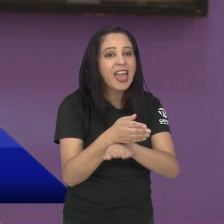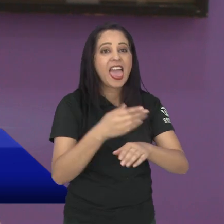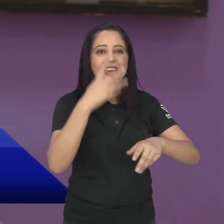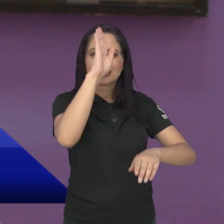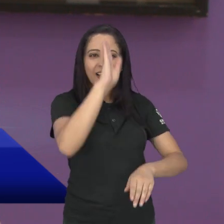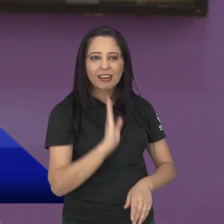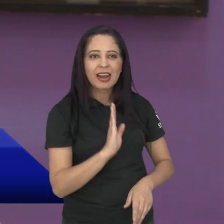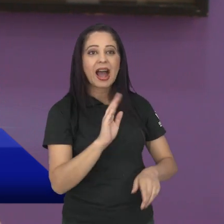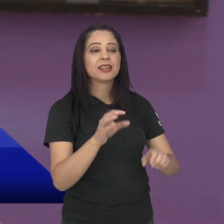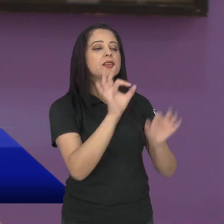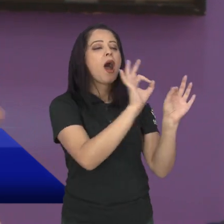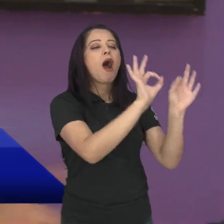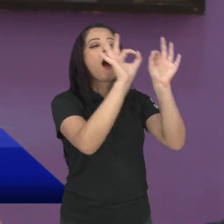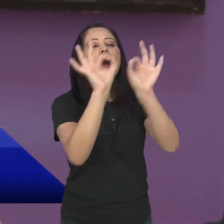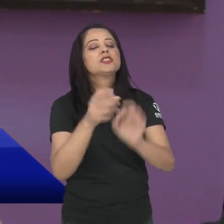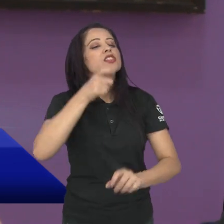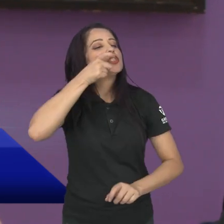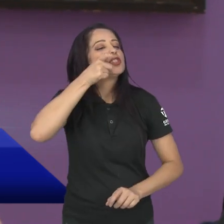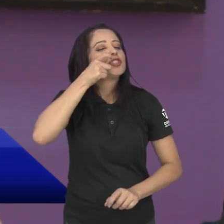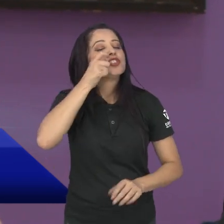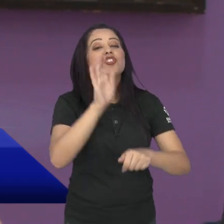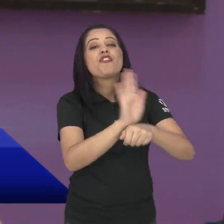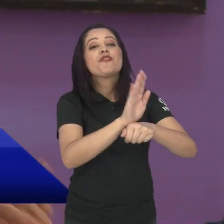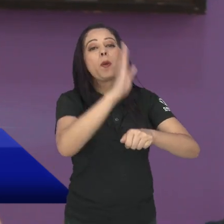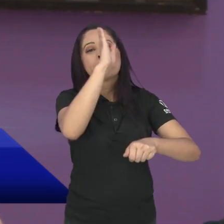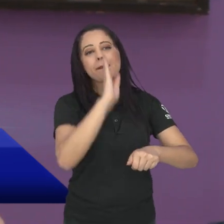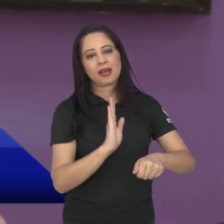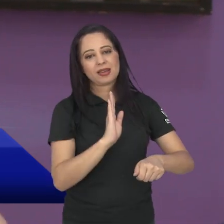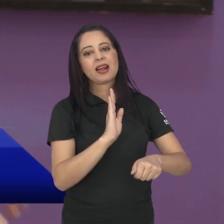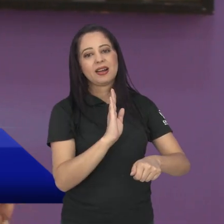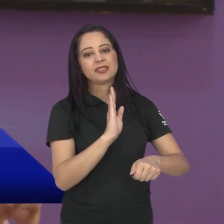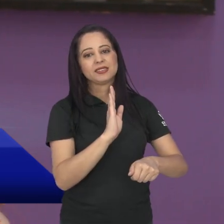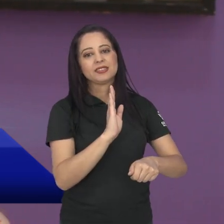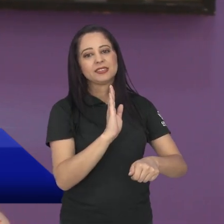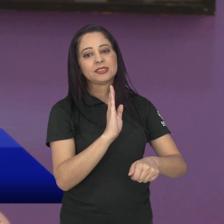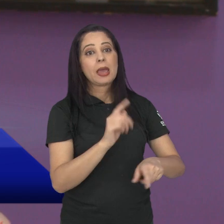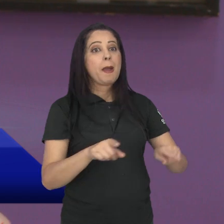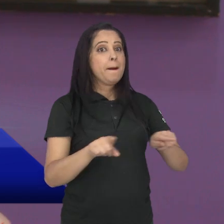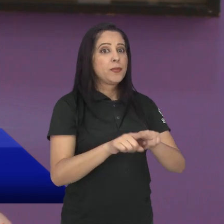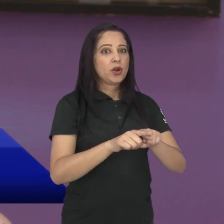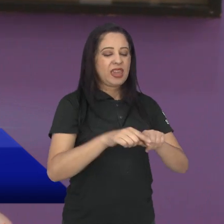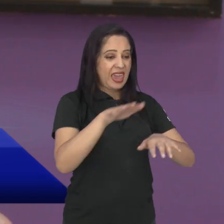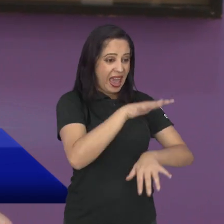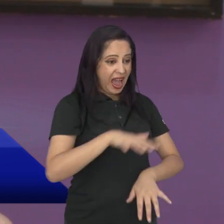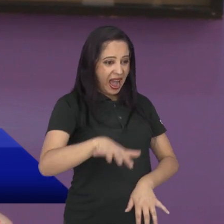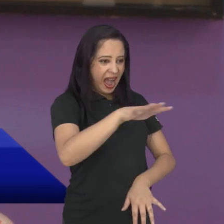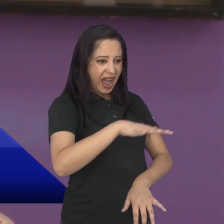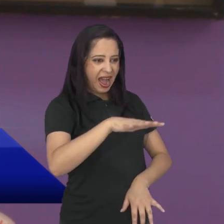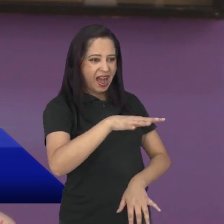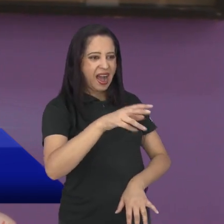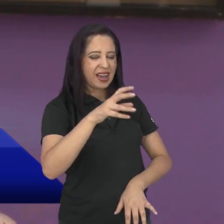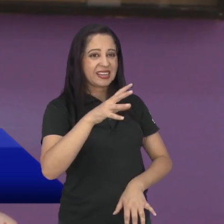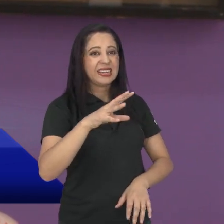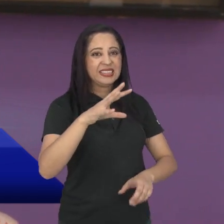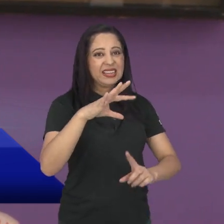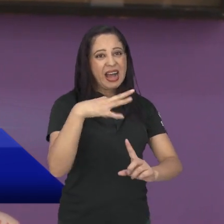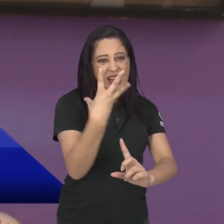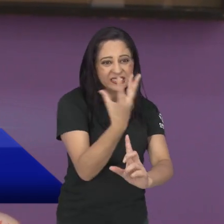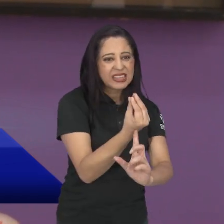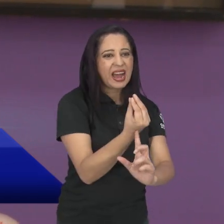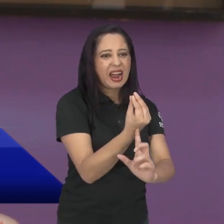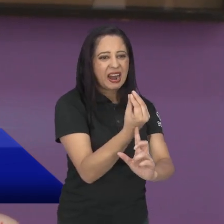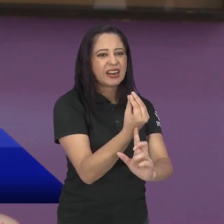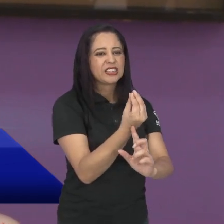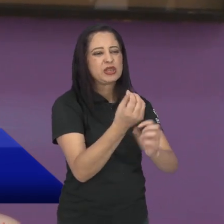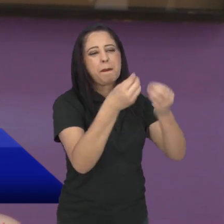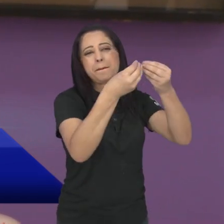produzidos, essas obras artísticas de forma gratuita, assim como o setor artístico foi tão afetado no período da pandemia, e que agora retoma